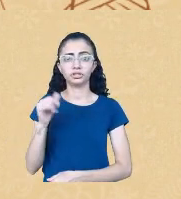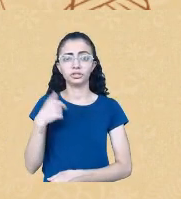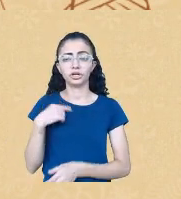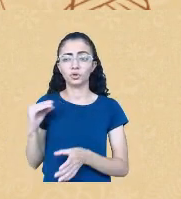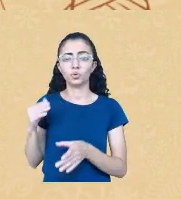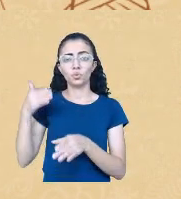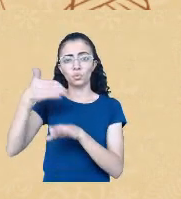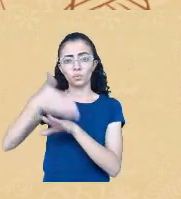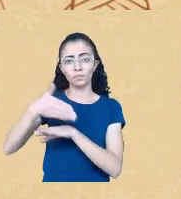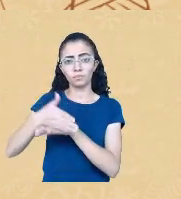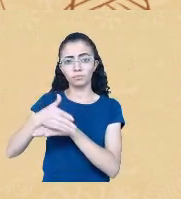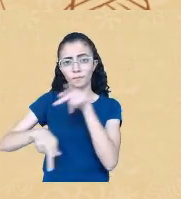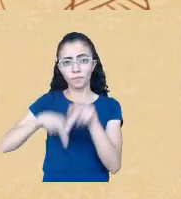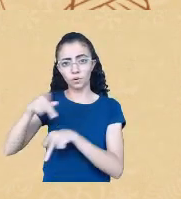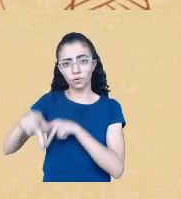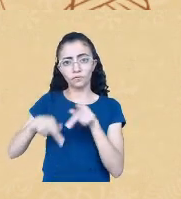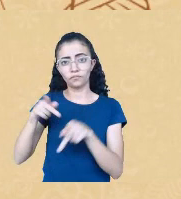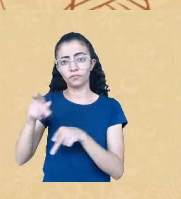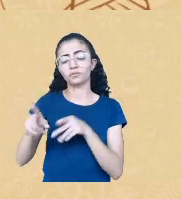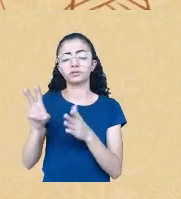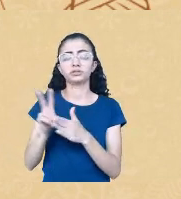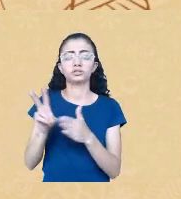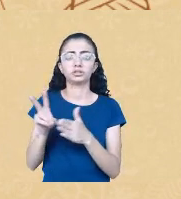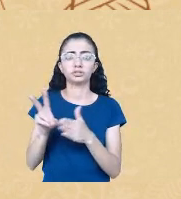compartilhar aqui com vocês hoje